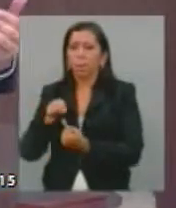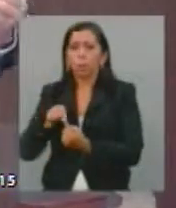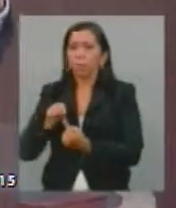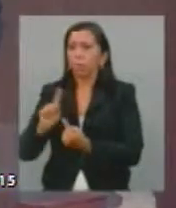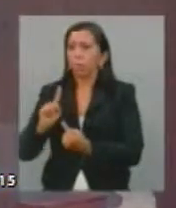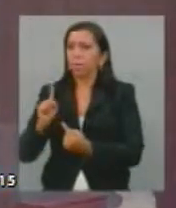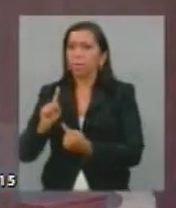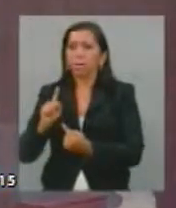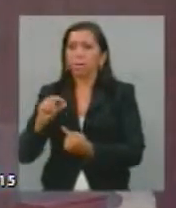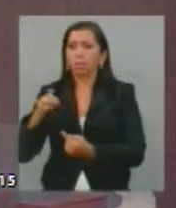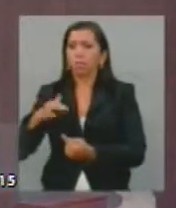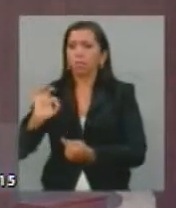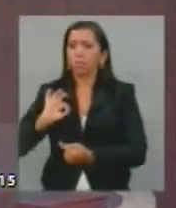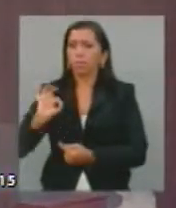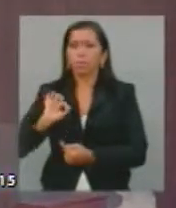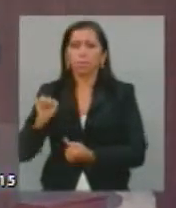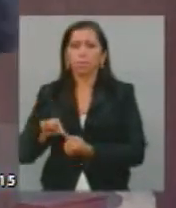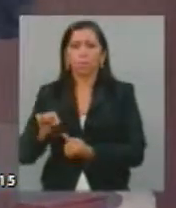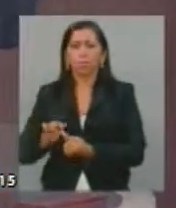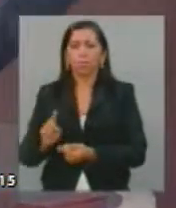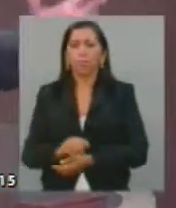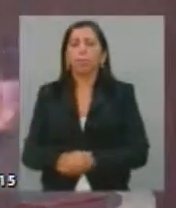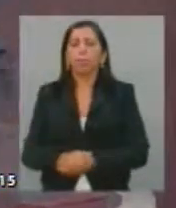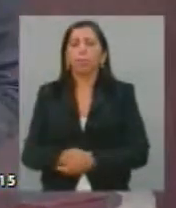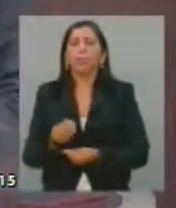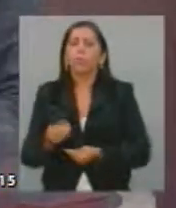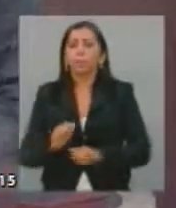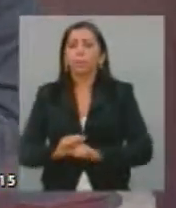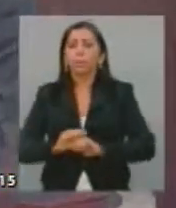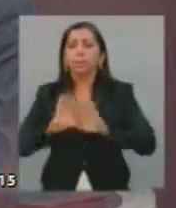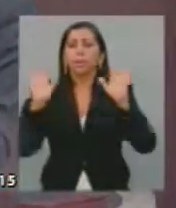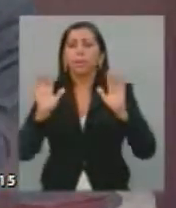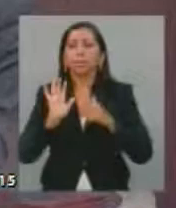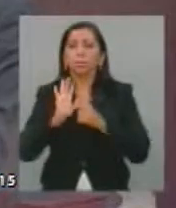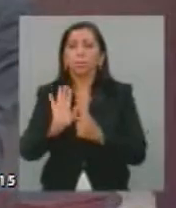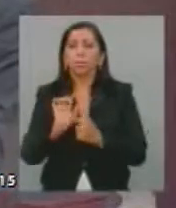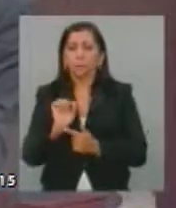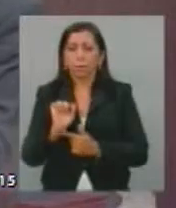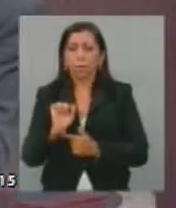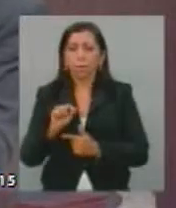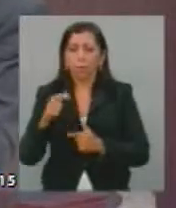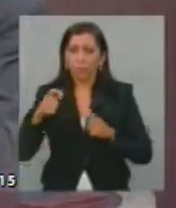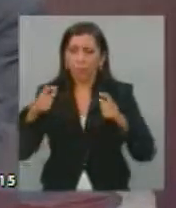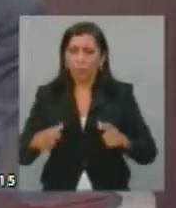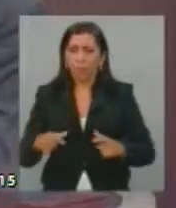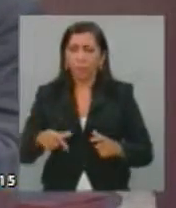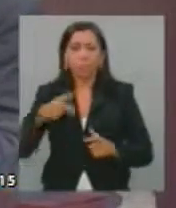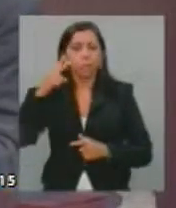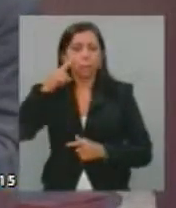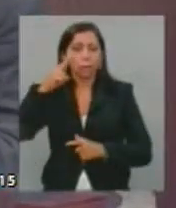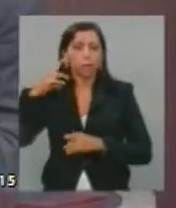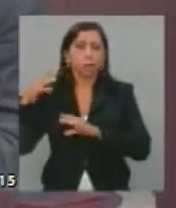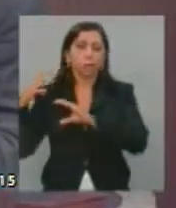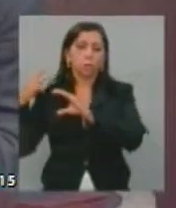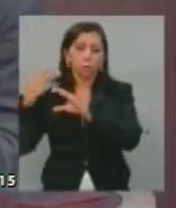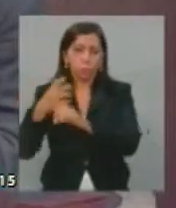estar nas forças de segurança. Então, que eu estou falando? Estou falando que nós temos um território que tem uma história